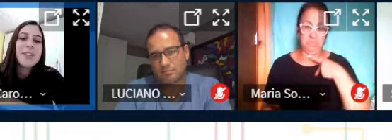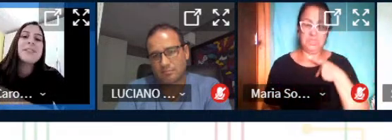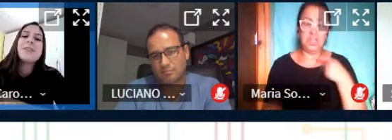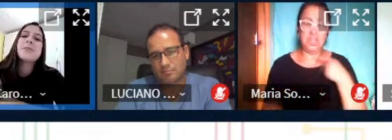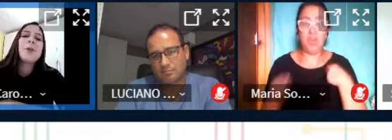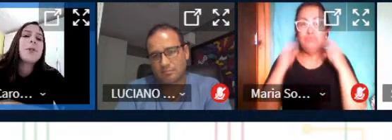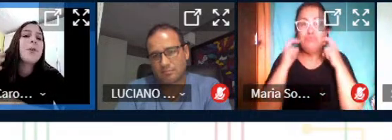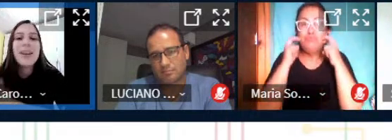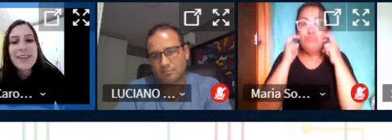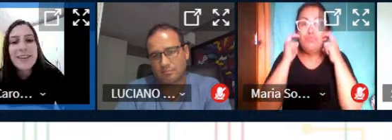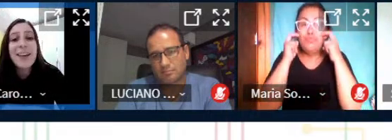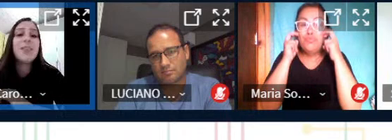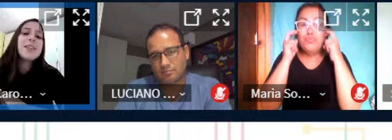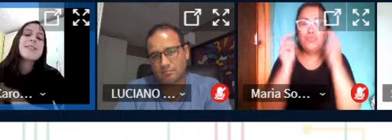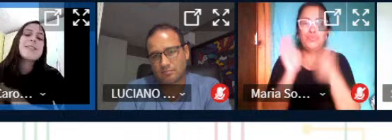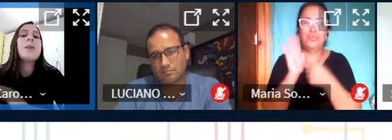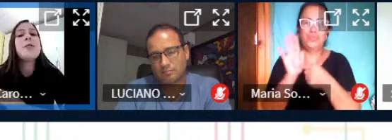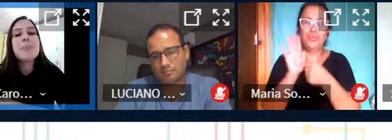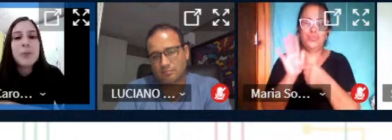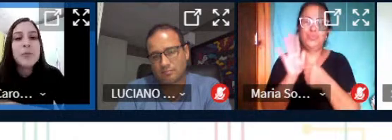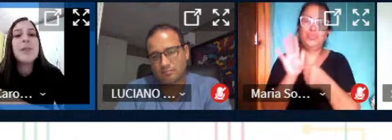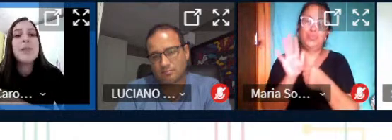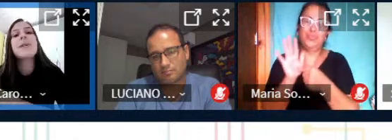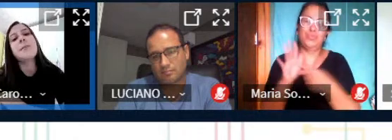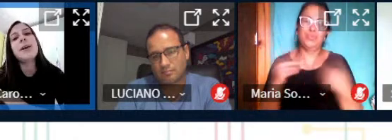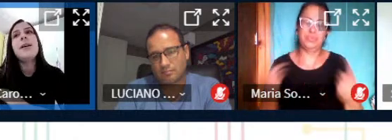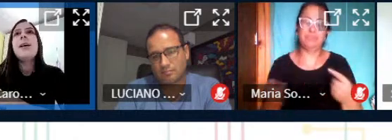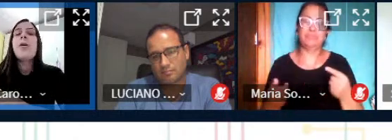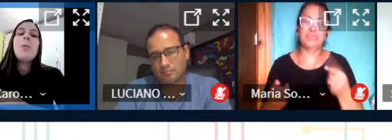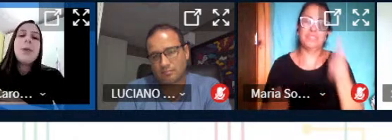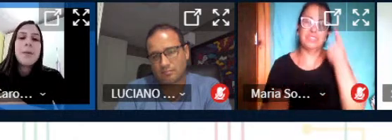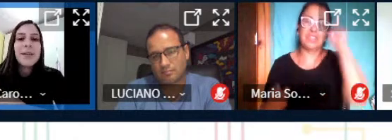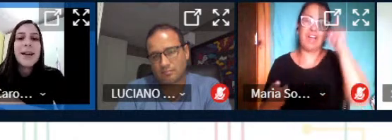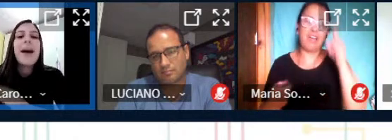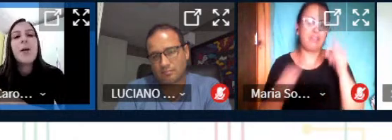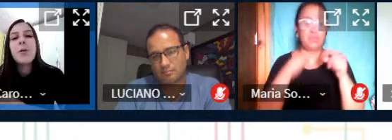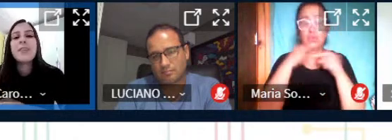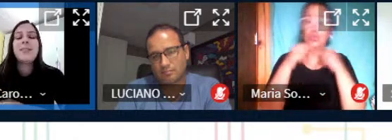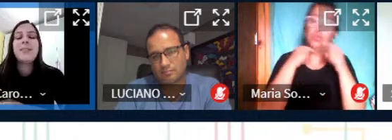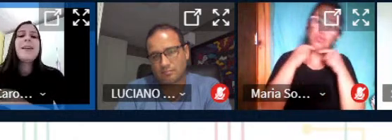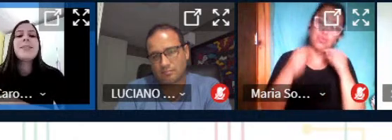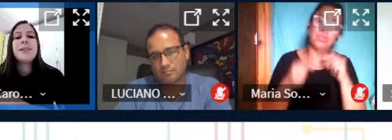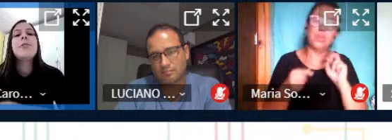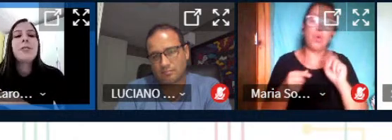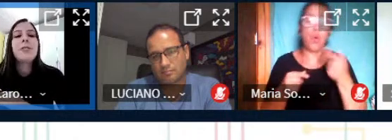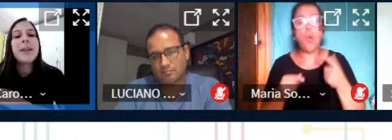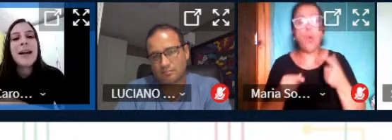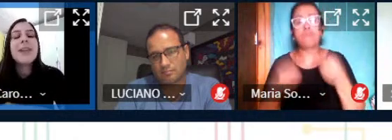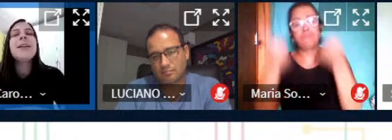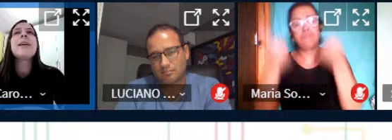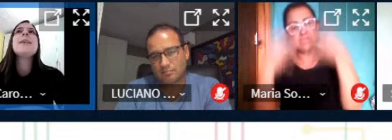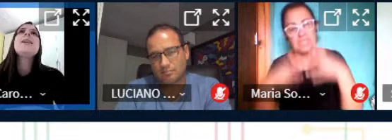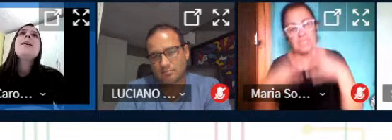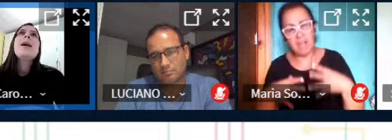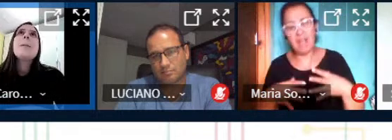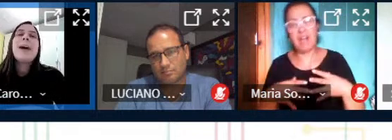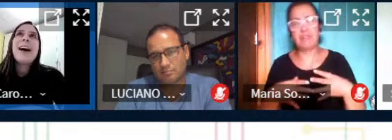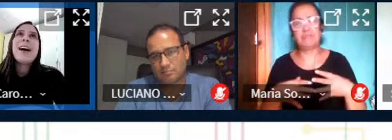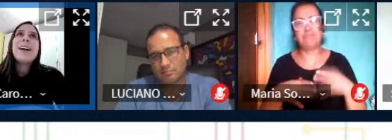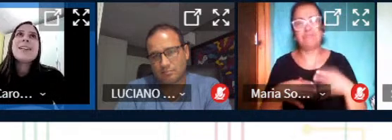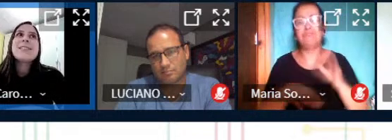vergonha de expor qualquer ideia não necessariamente uma dúvida mas também complementar algo que tenha sido comentado né